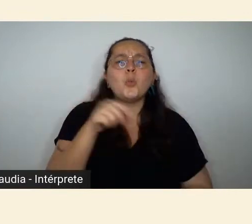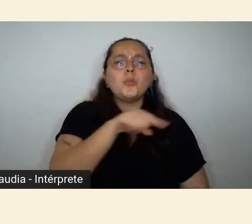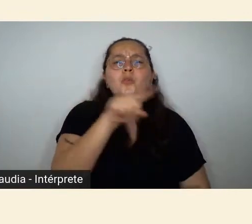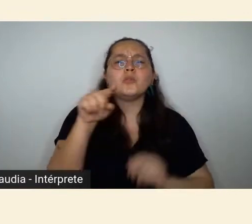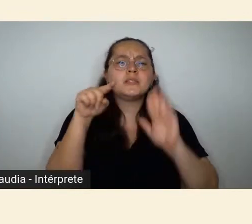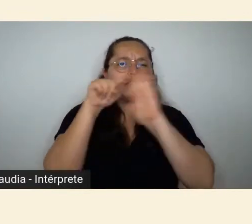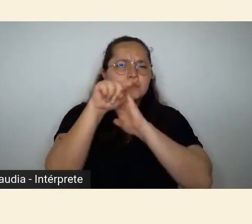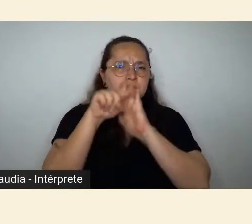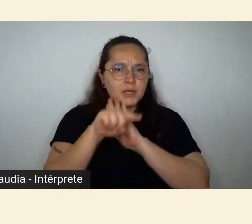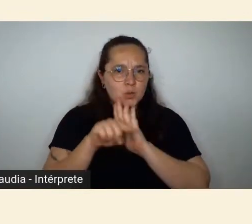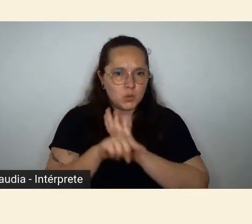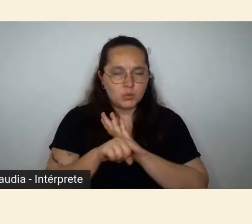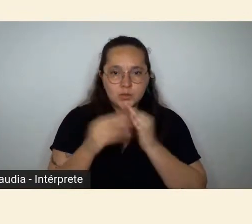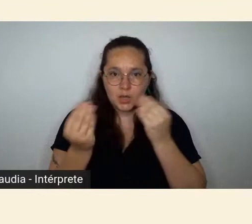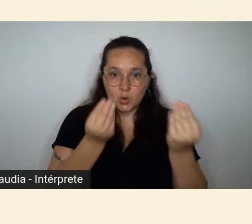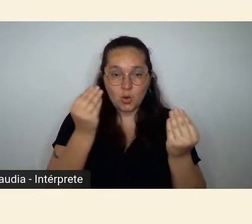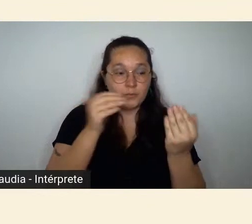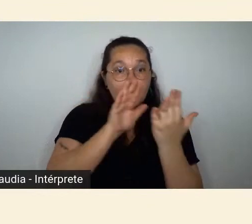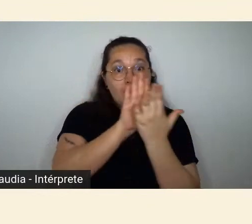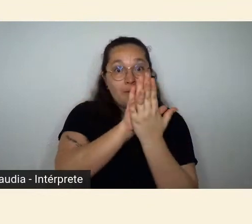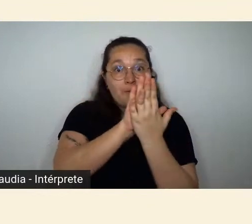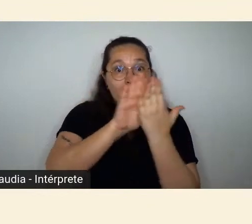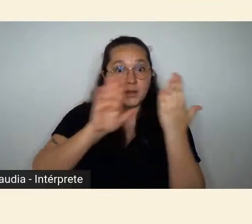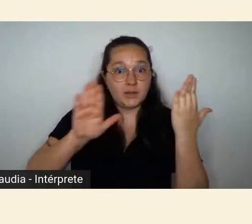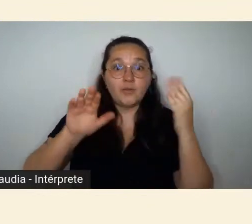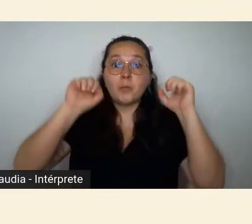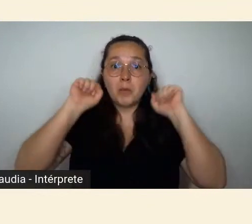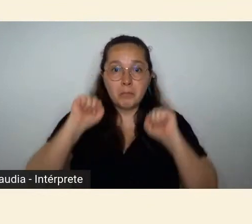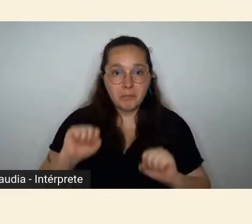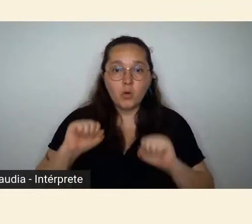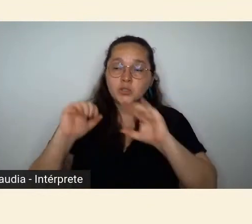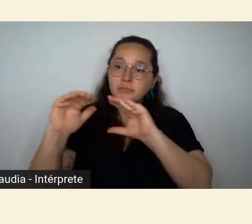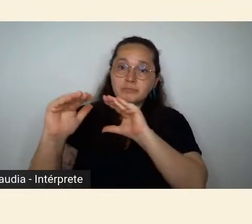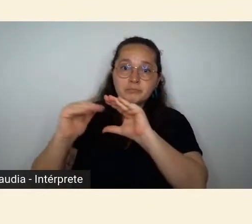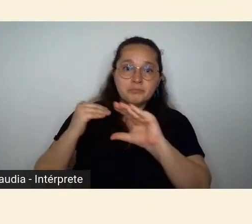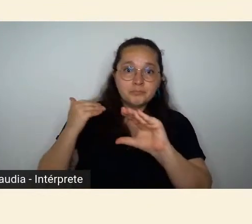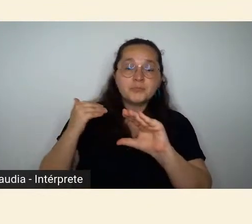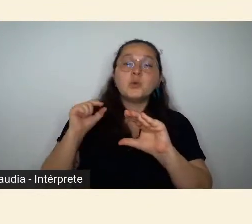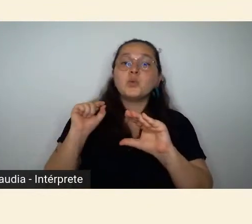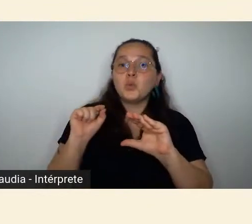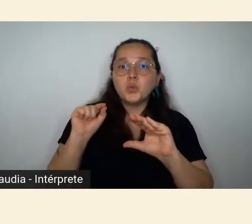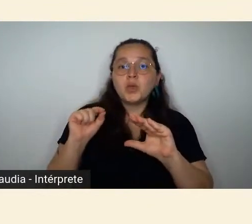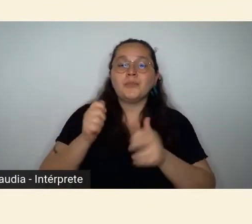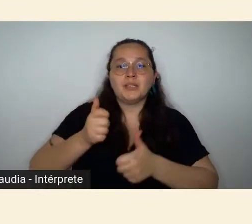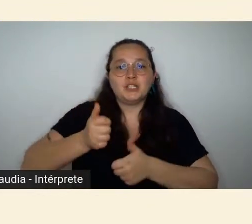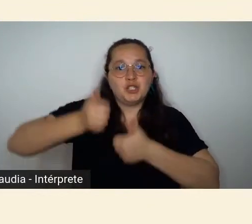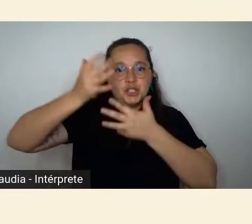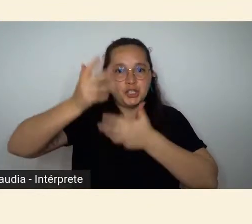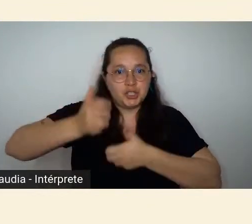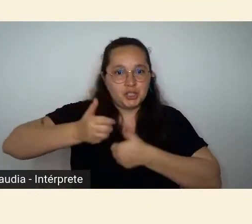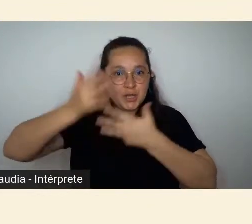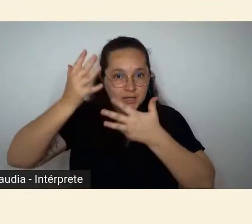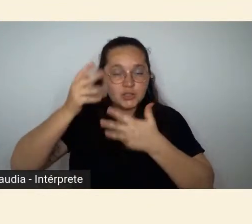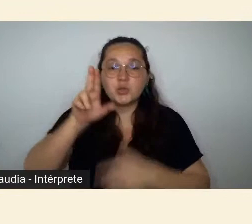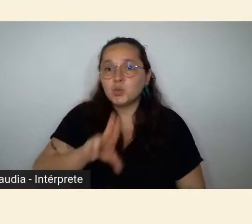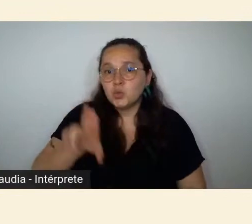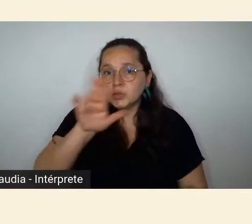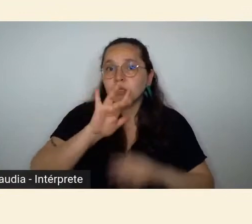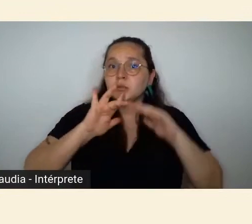as plataformas, vocês devem enviar as questões através dos chats, das redes sociais.